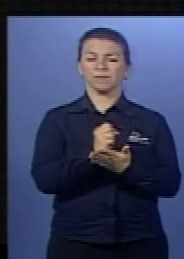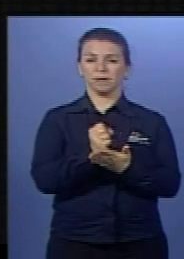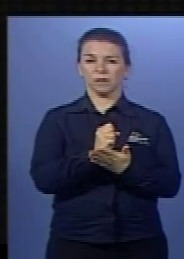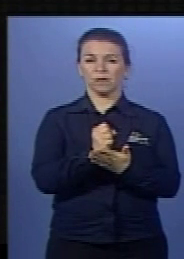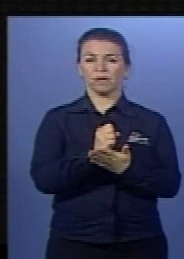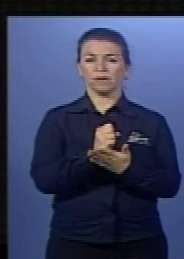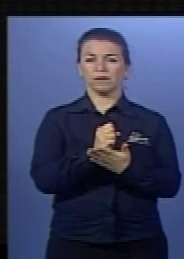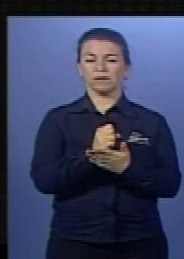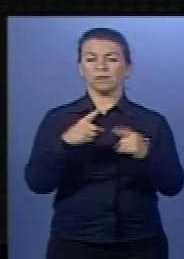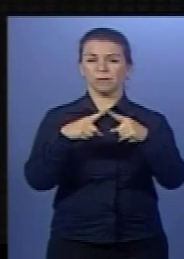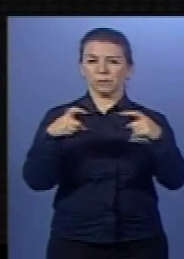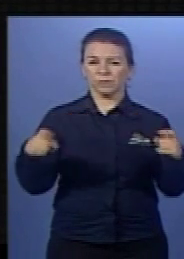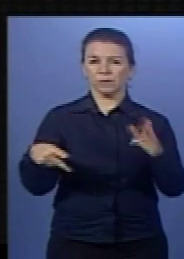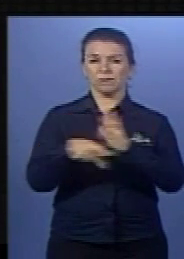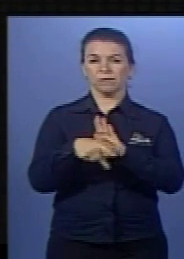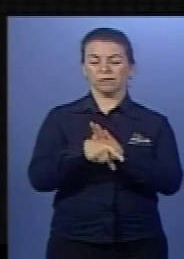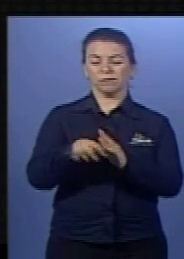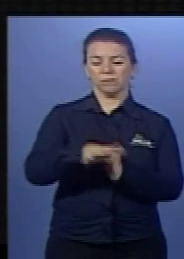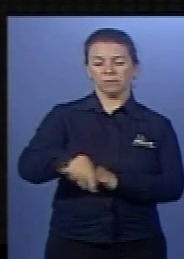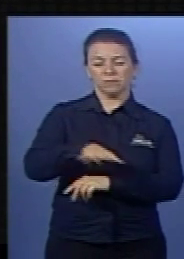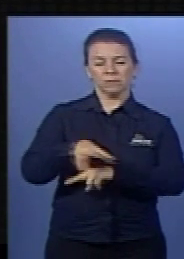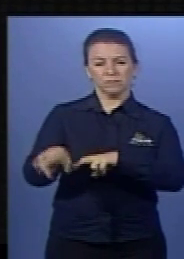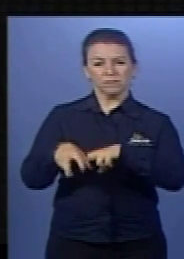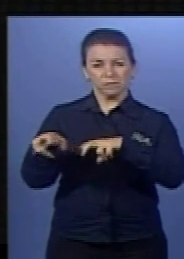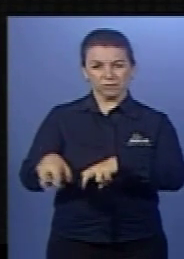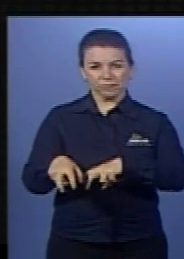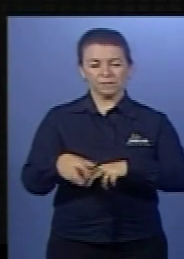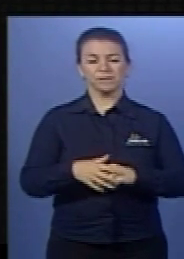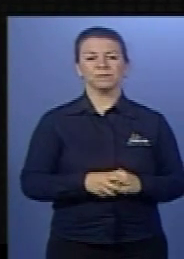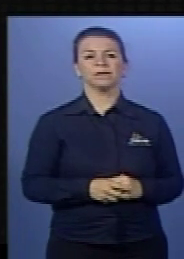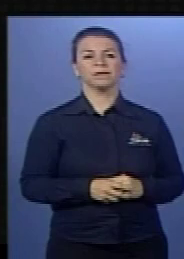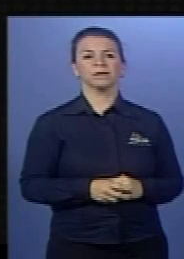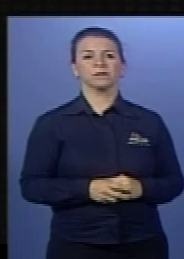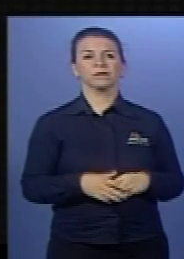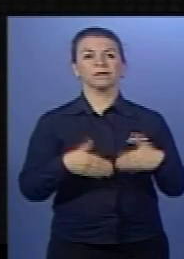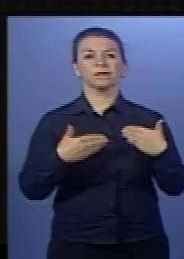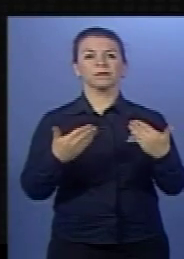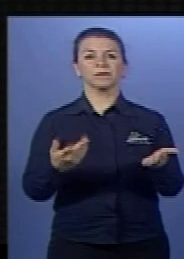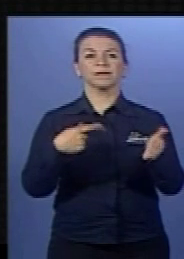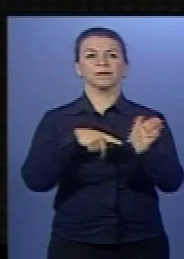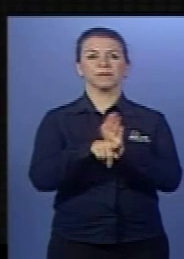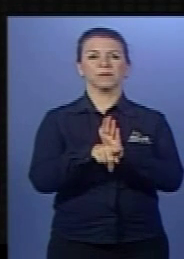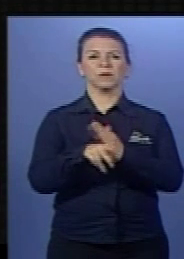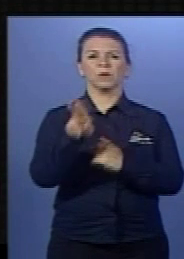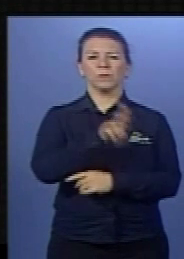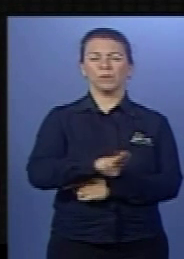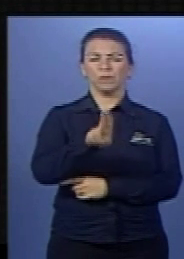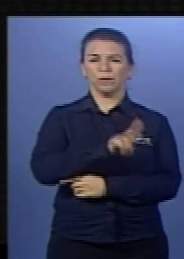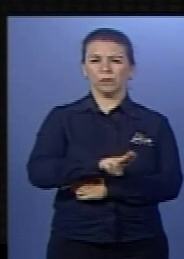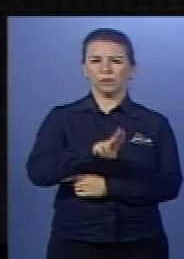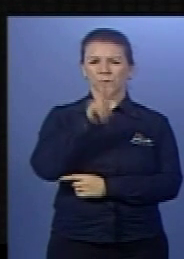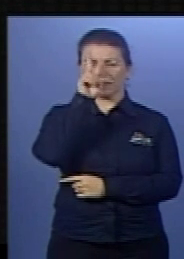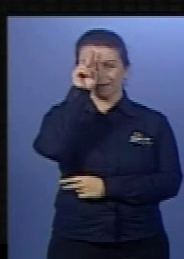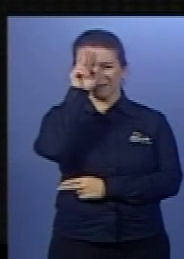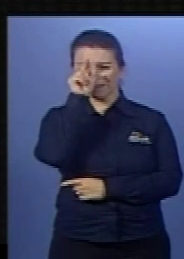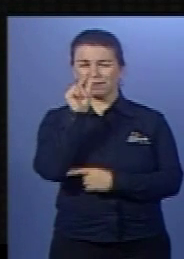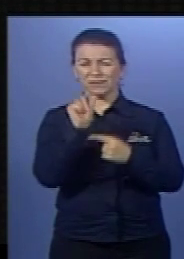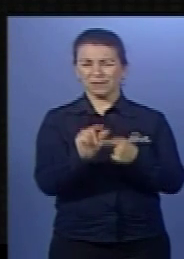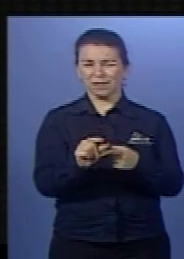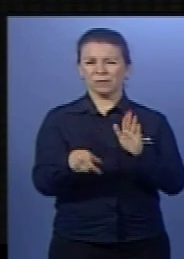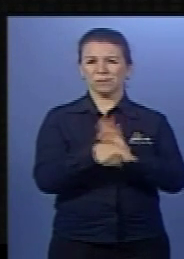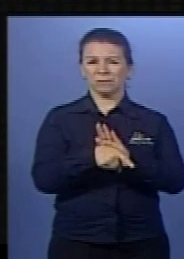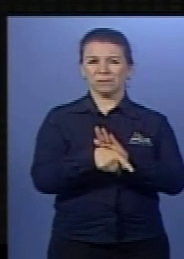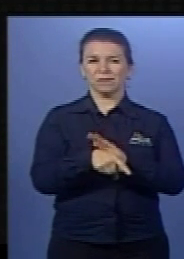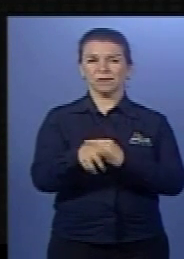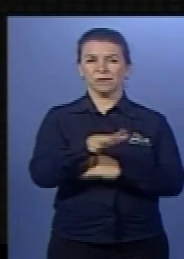biológico de pragas agrícolas. Aí, veja lá, o uso desses insetos